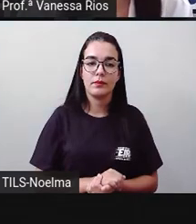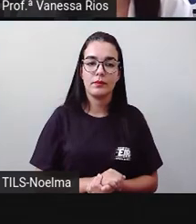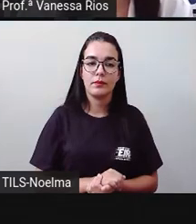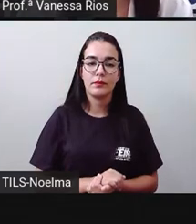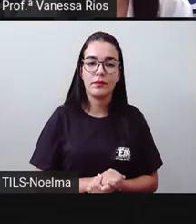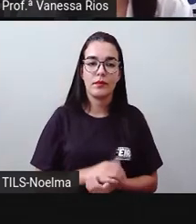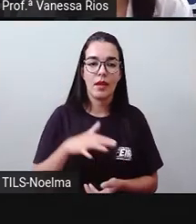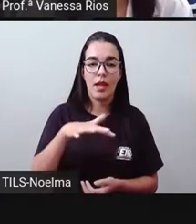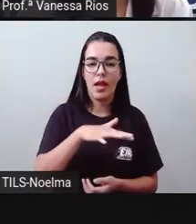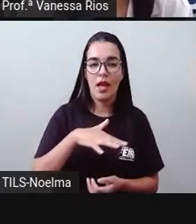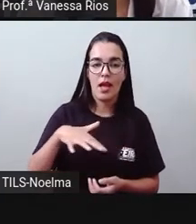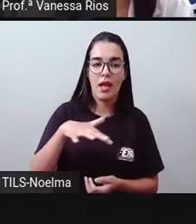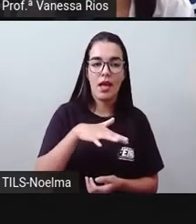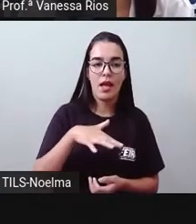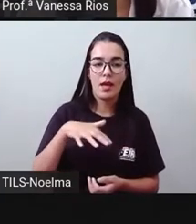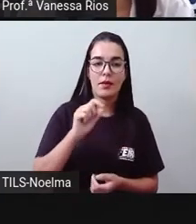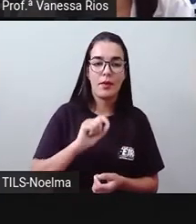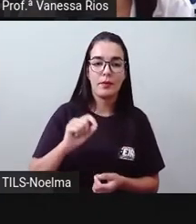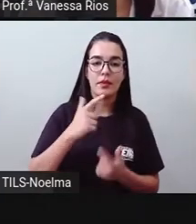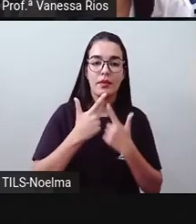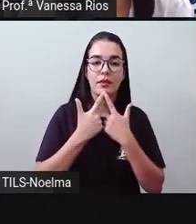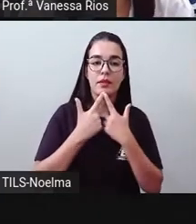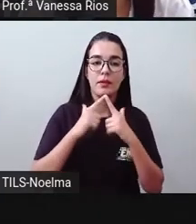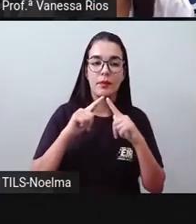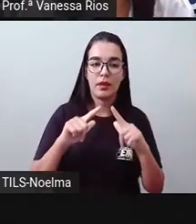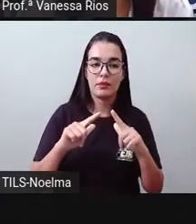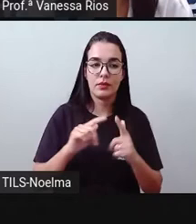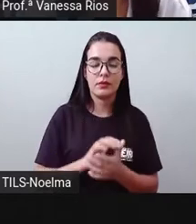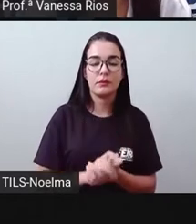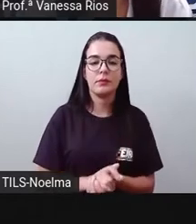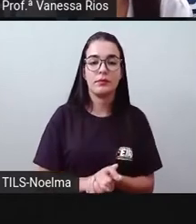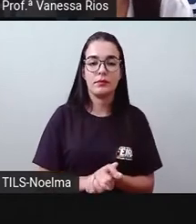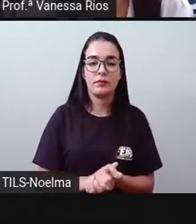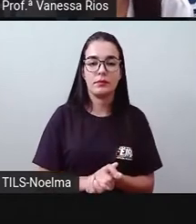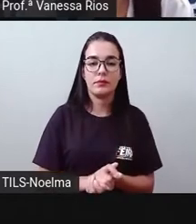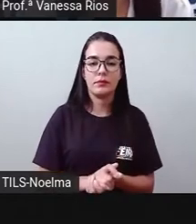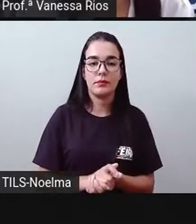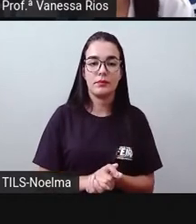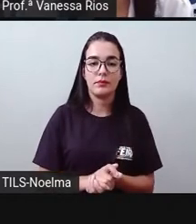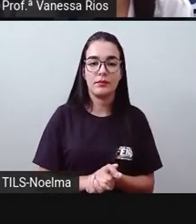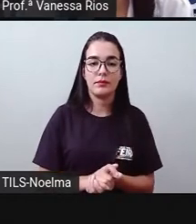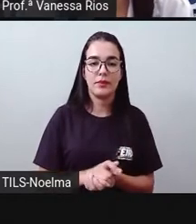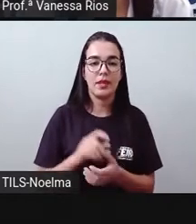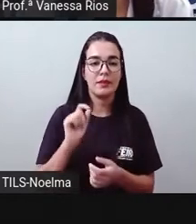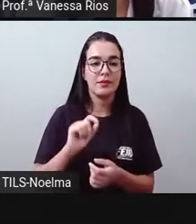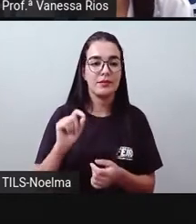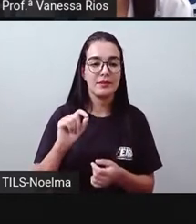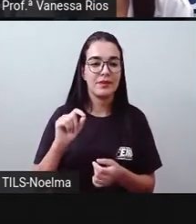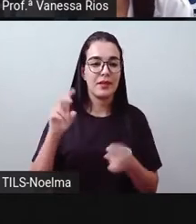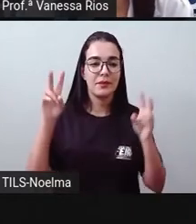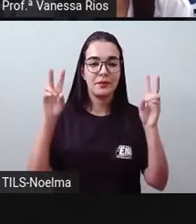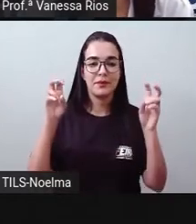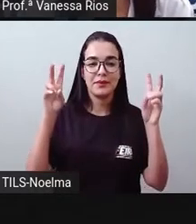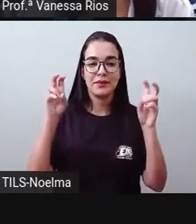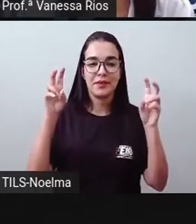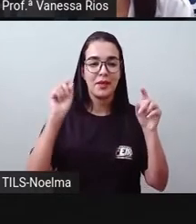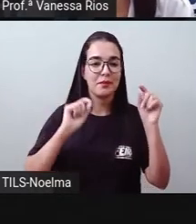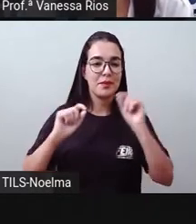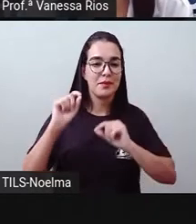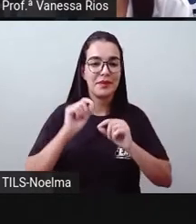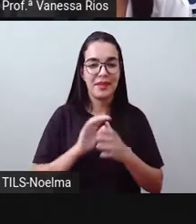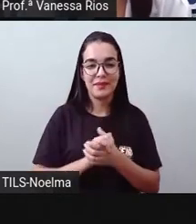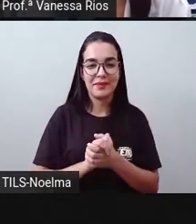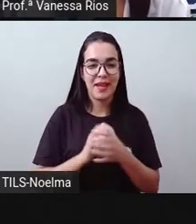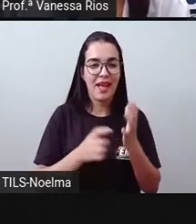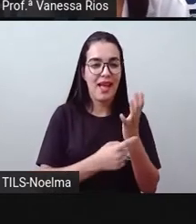Olhem só, turma, a nossa aula é de linguagens. E aí, nesta aula de linguagens, nós vamos estudar